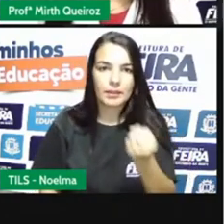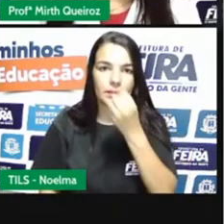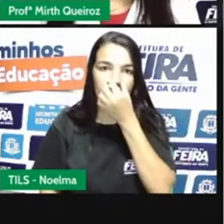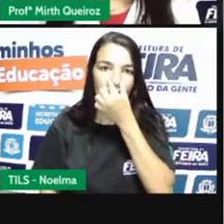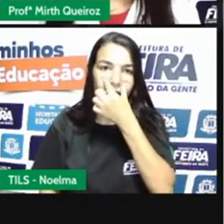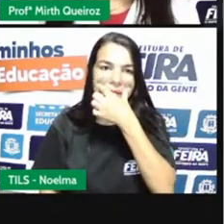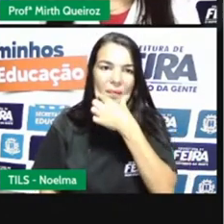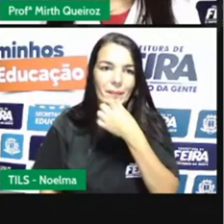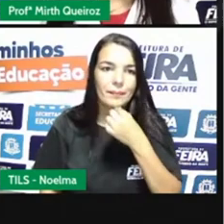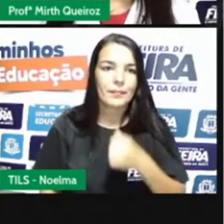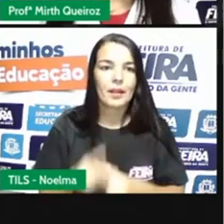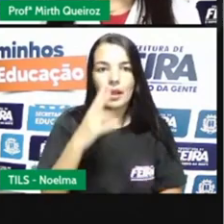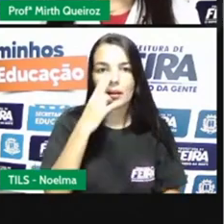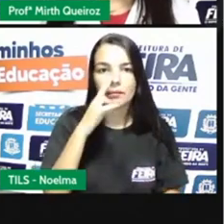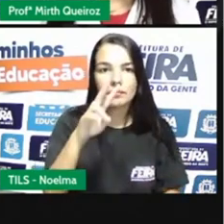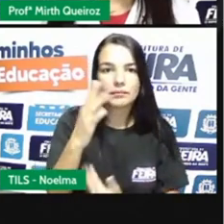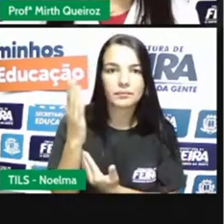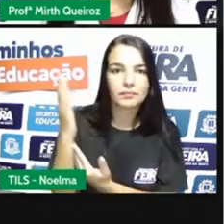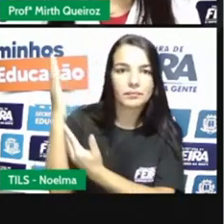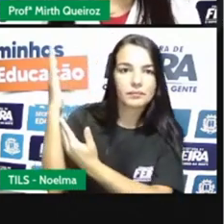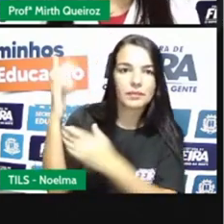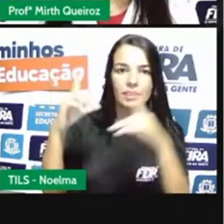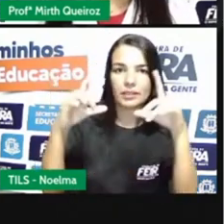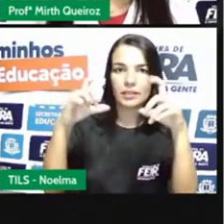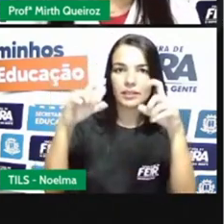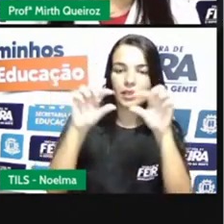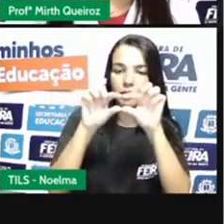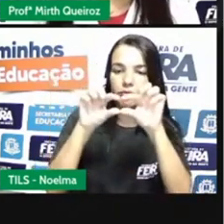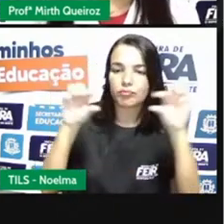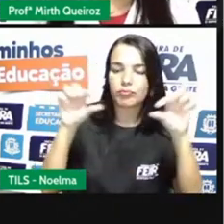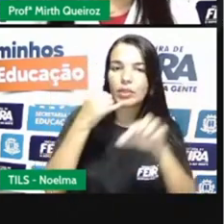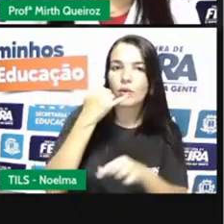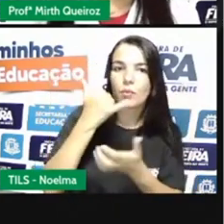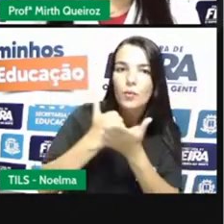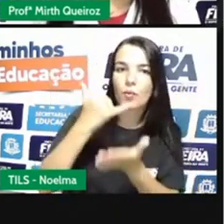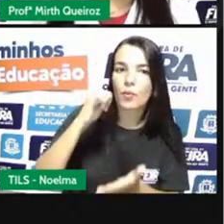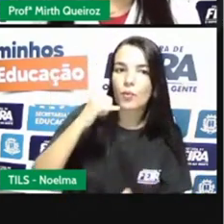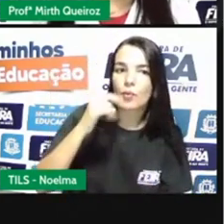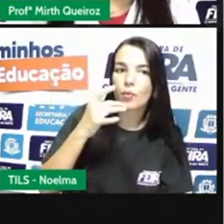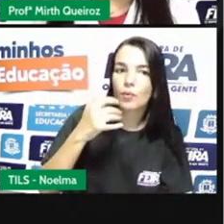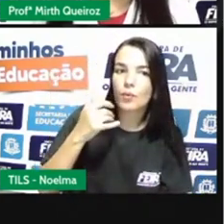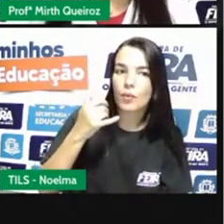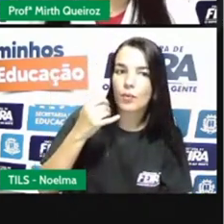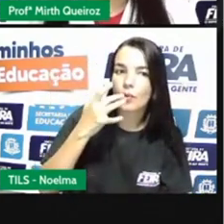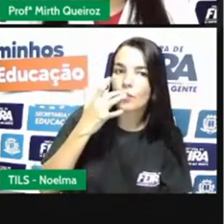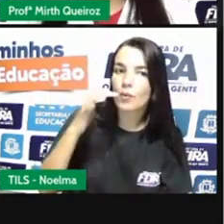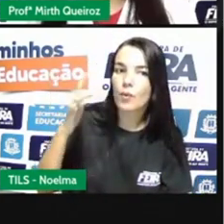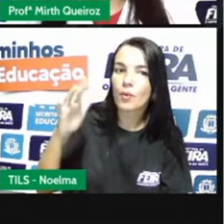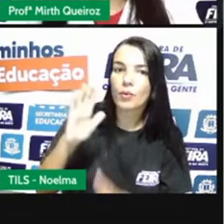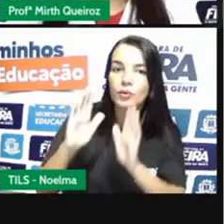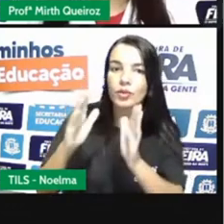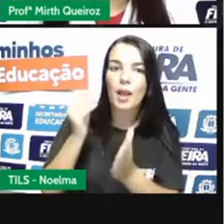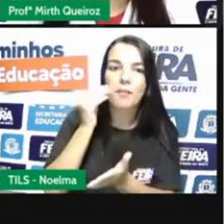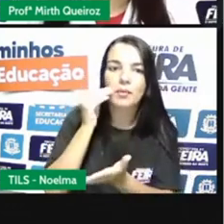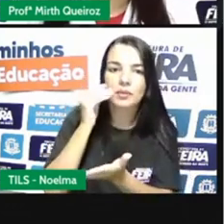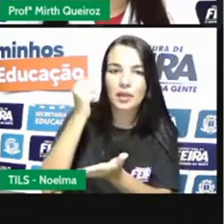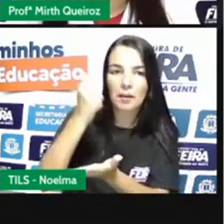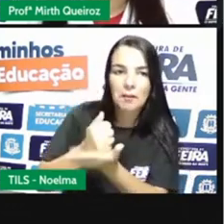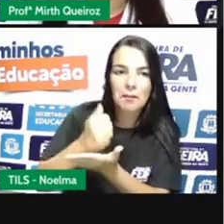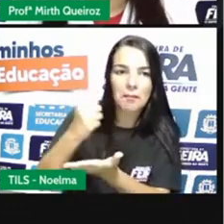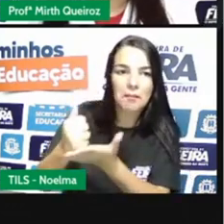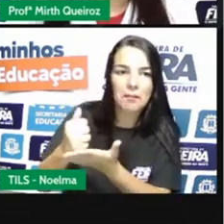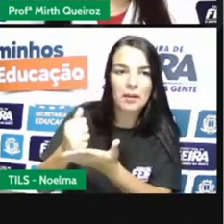Aí aqui nós temos um exemplo, né? De uma barrinha aí de ouro já registrada, quando passava seguro para a casa de